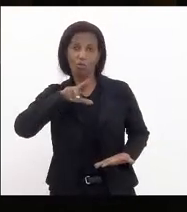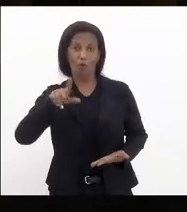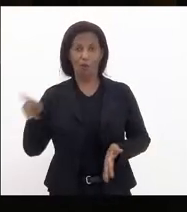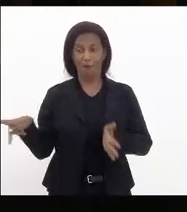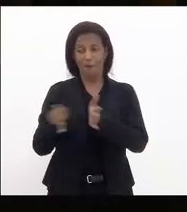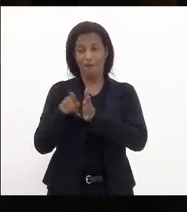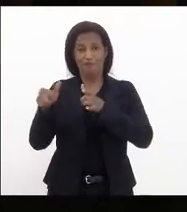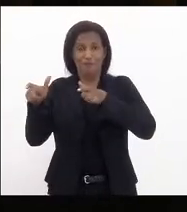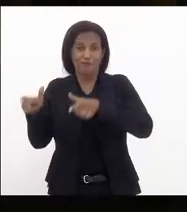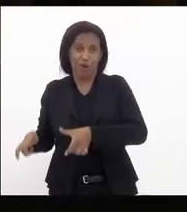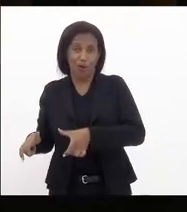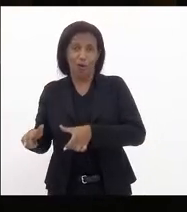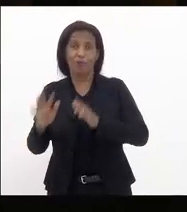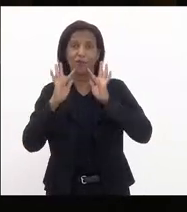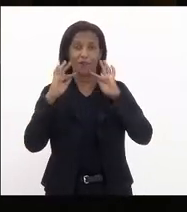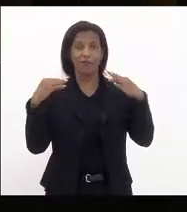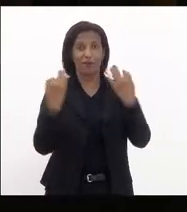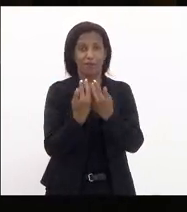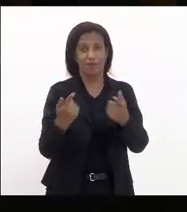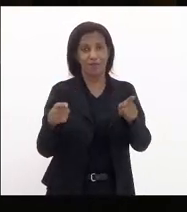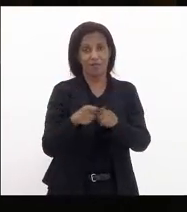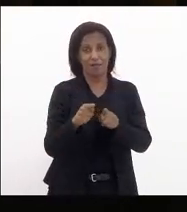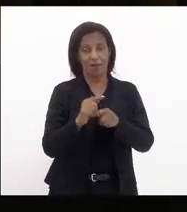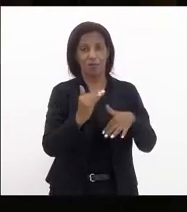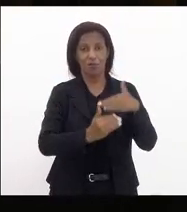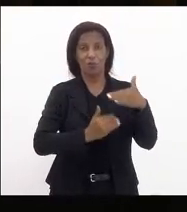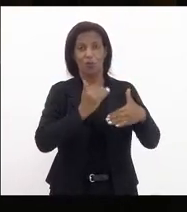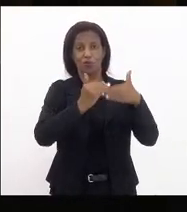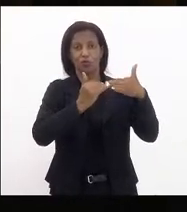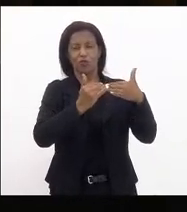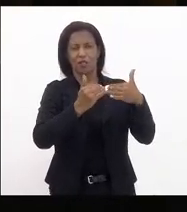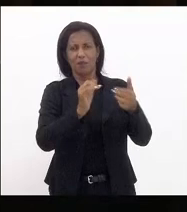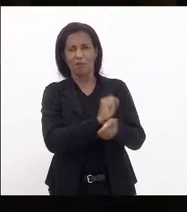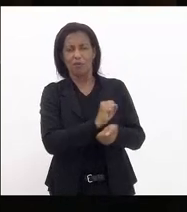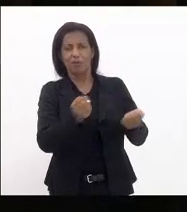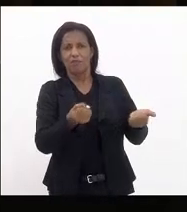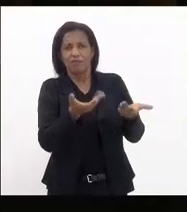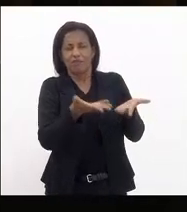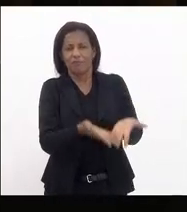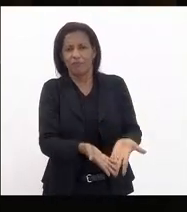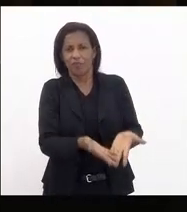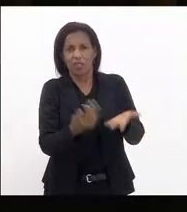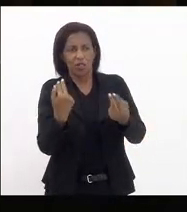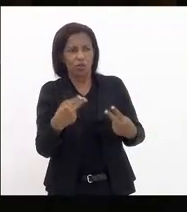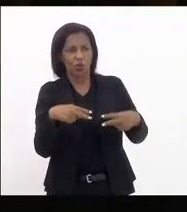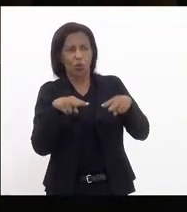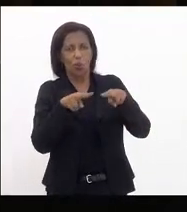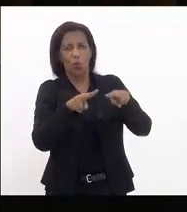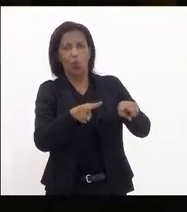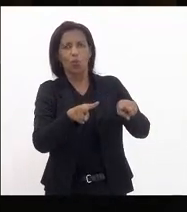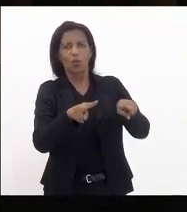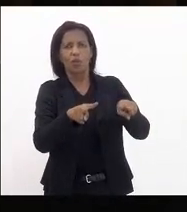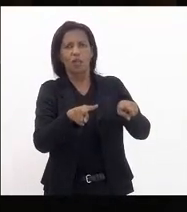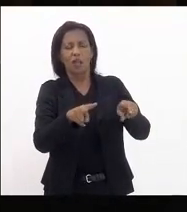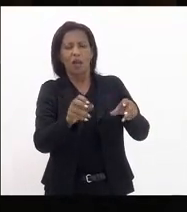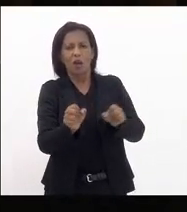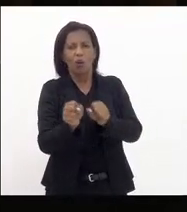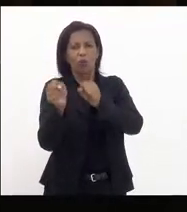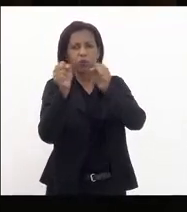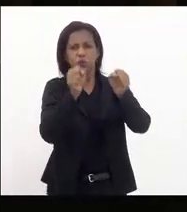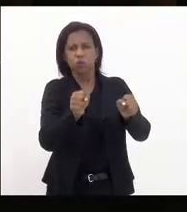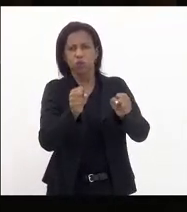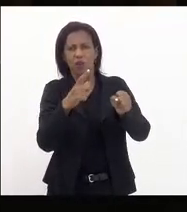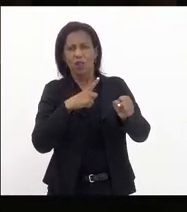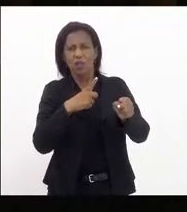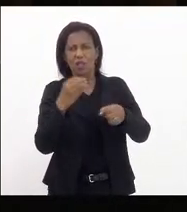é dentro da sua própria família construindo a impossibilidade de olhar a potencialidade que